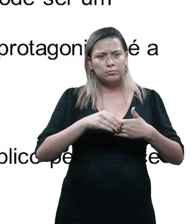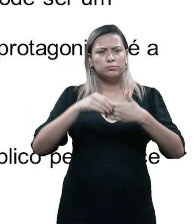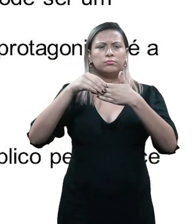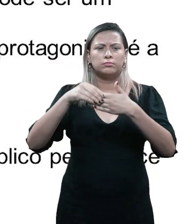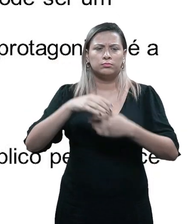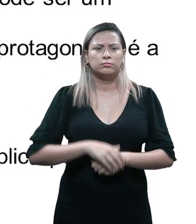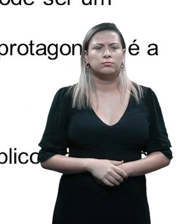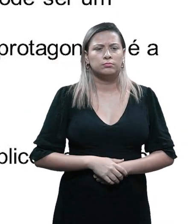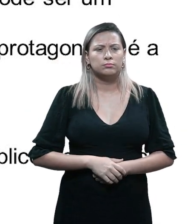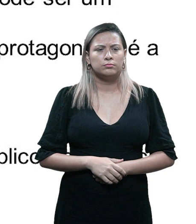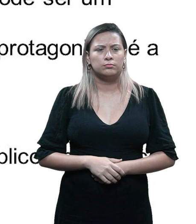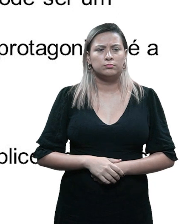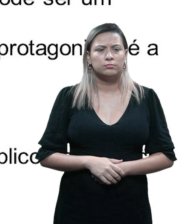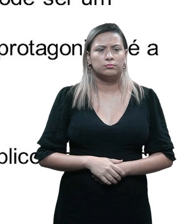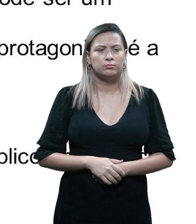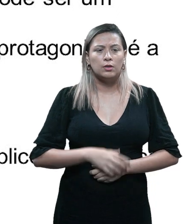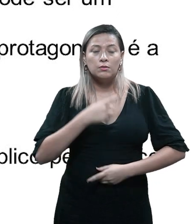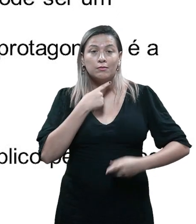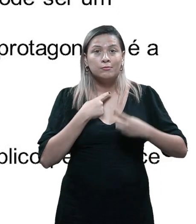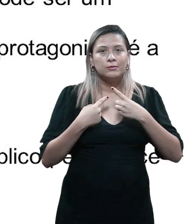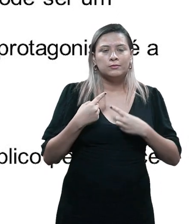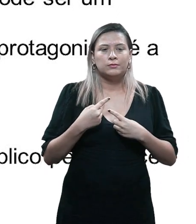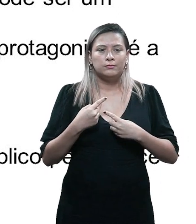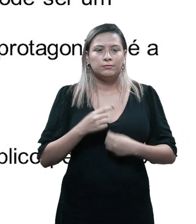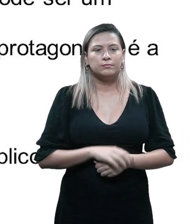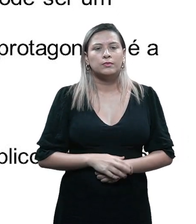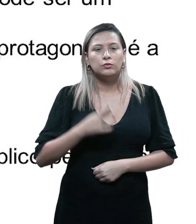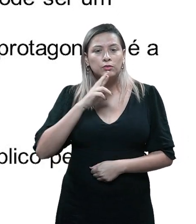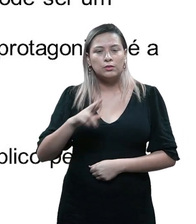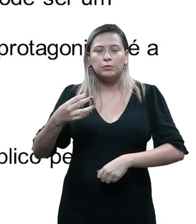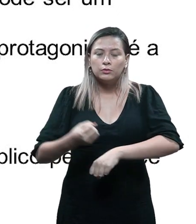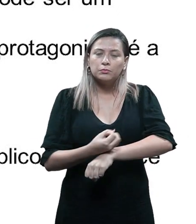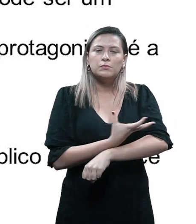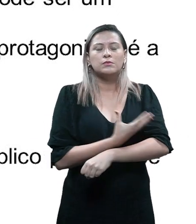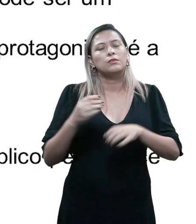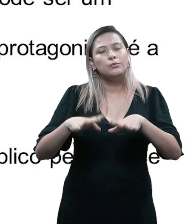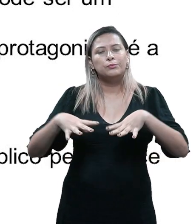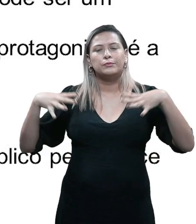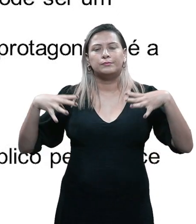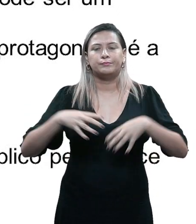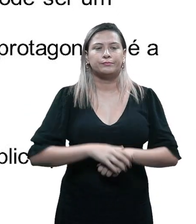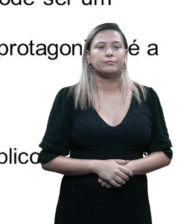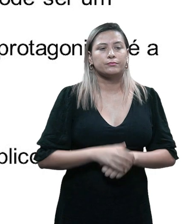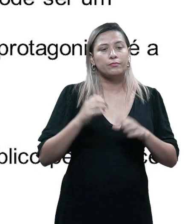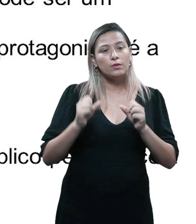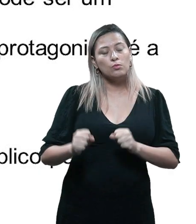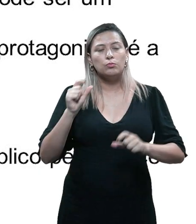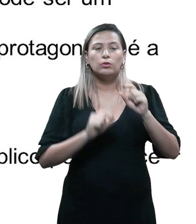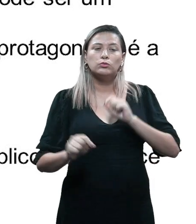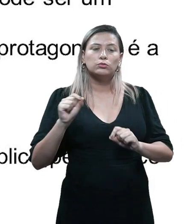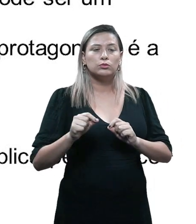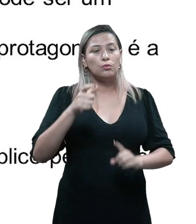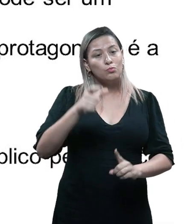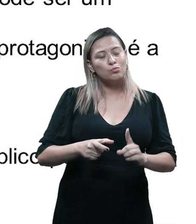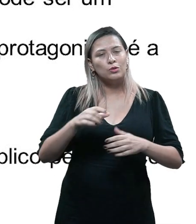ele desperta uma forte resposta emocional por parte do público. Ele pode ser um protagonista